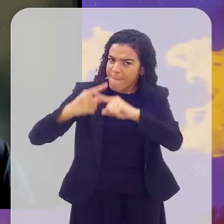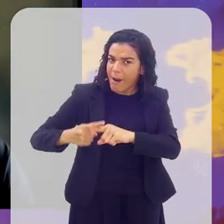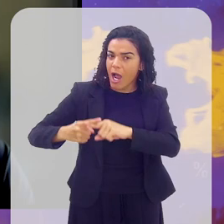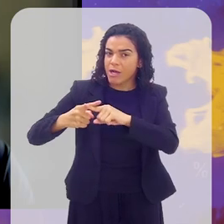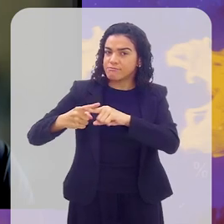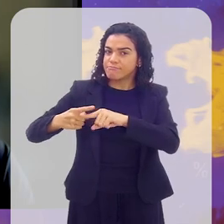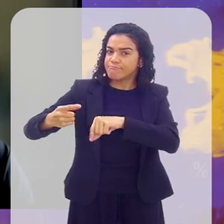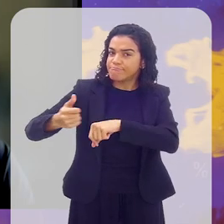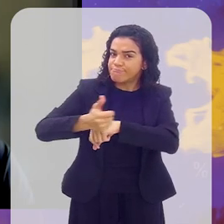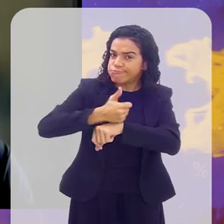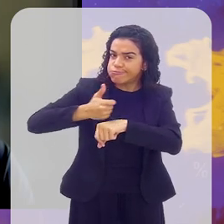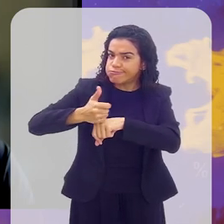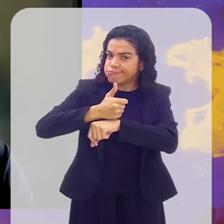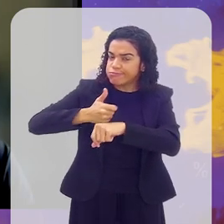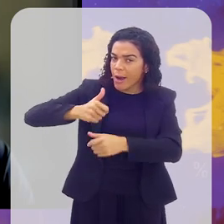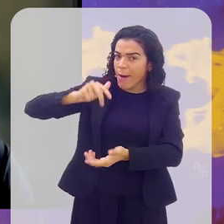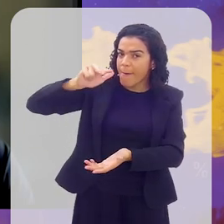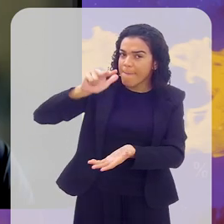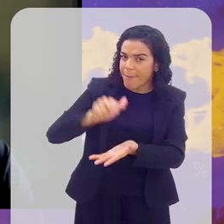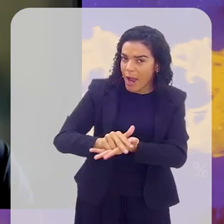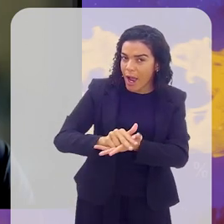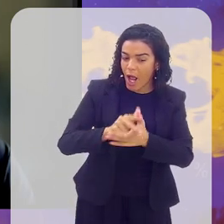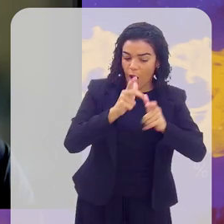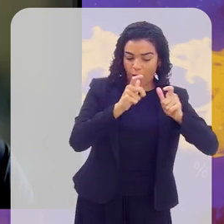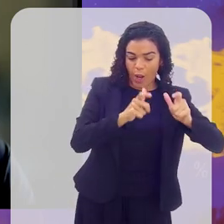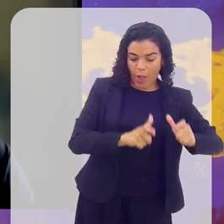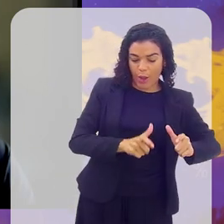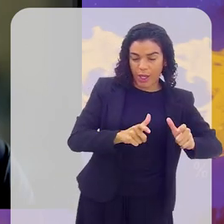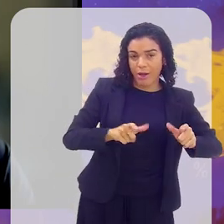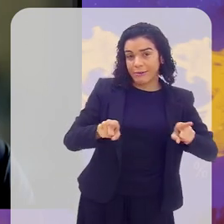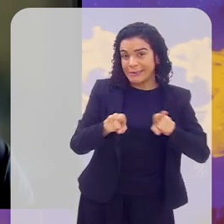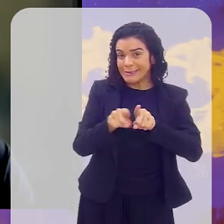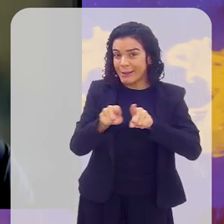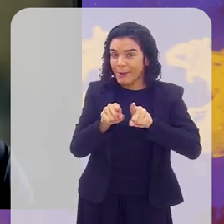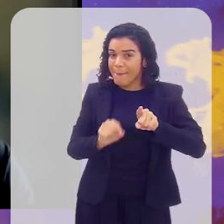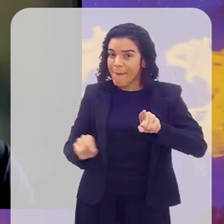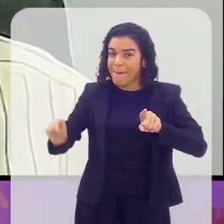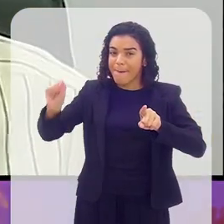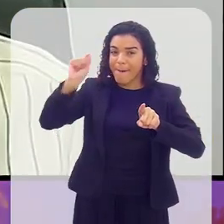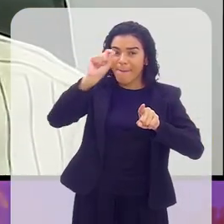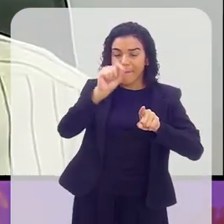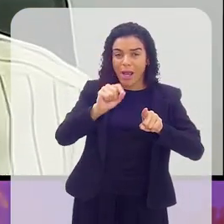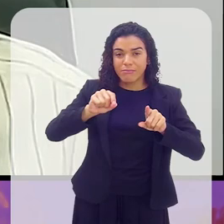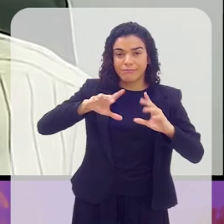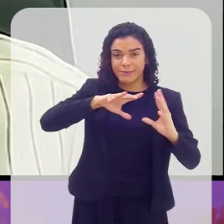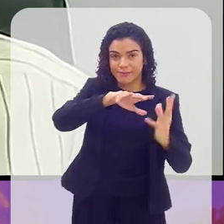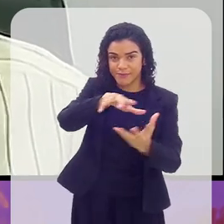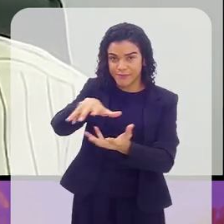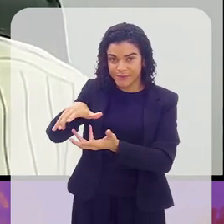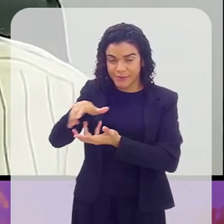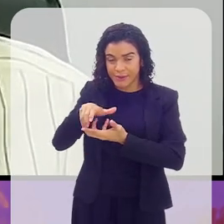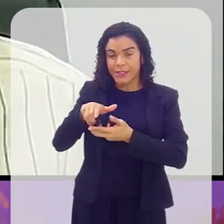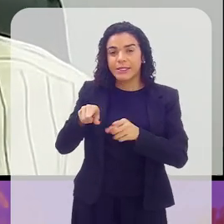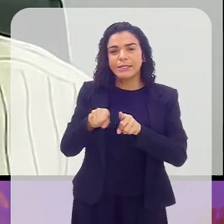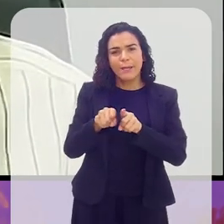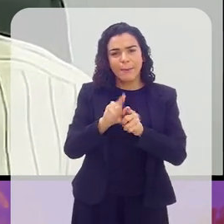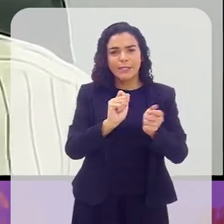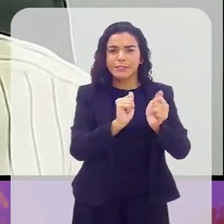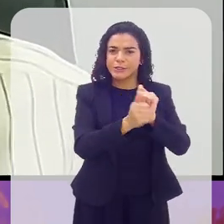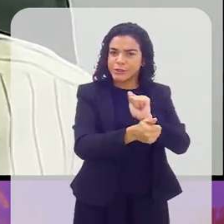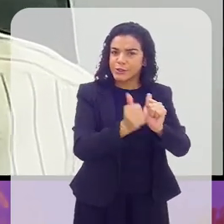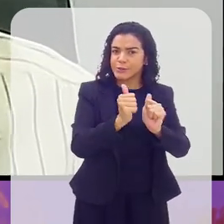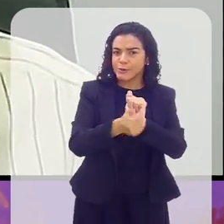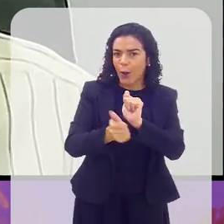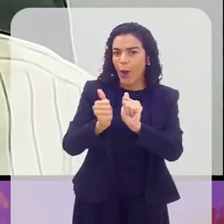validados a nível local e internacional e precisam ser